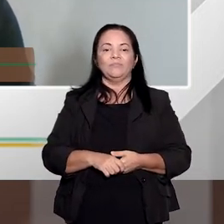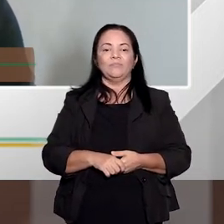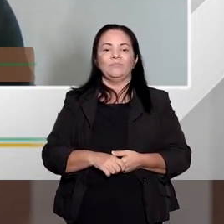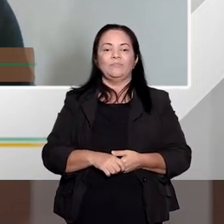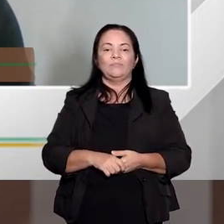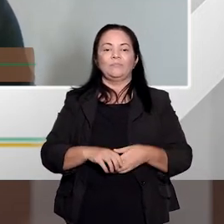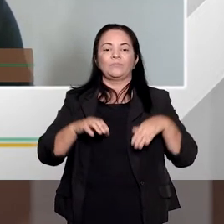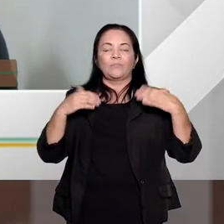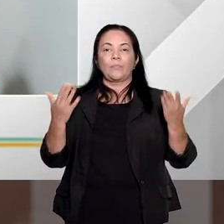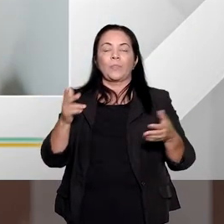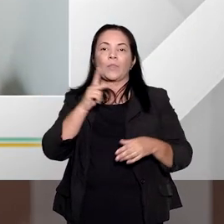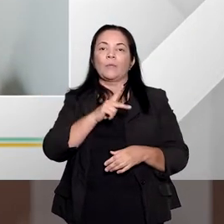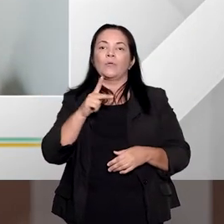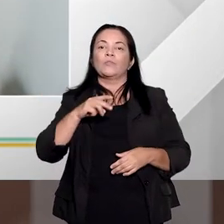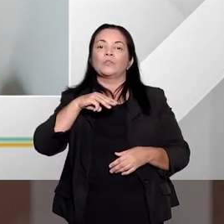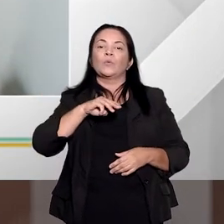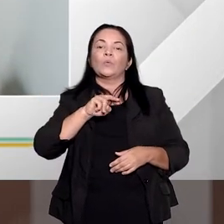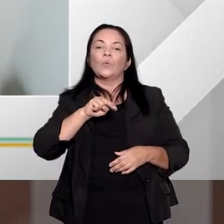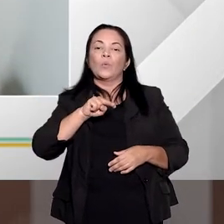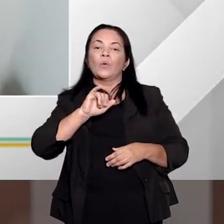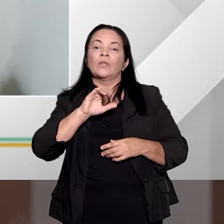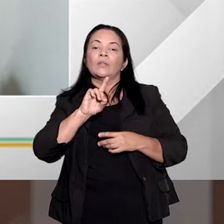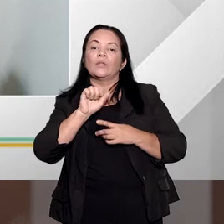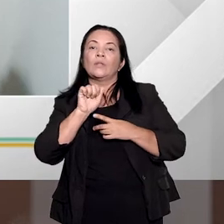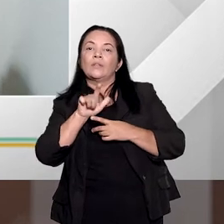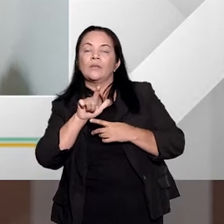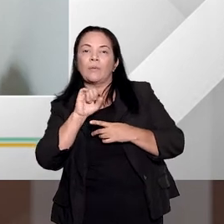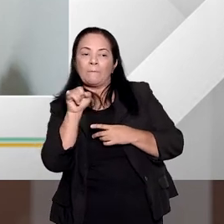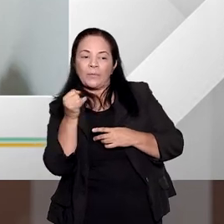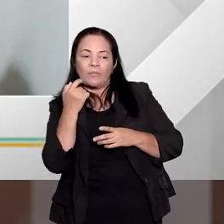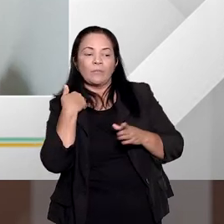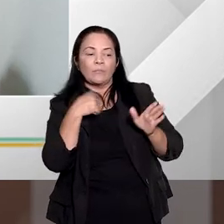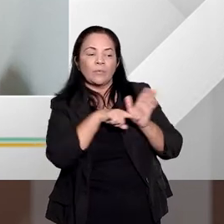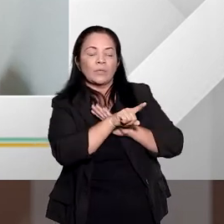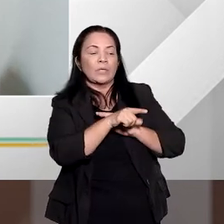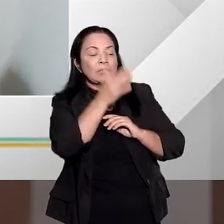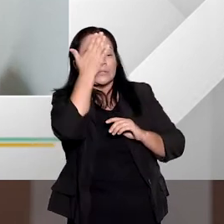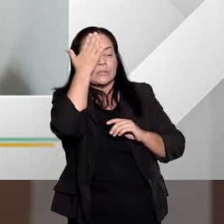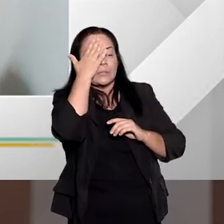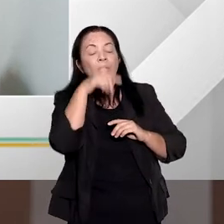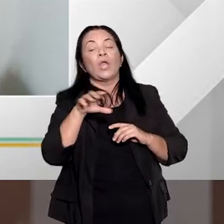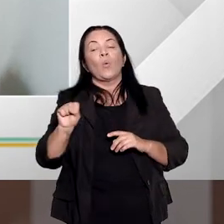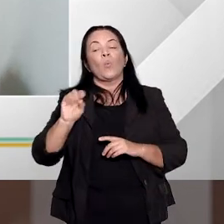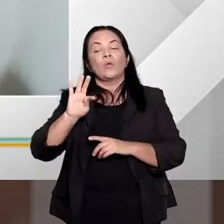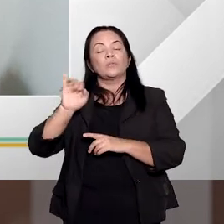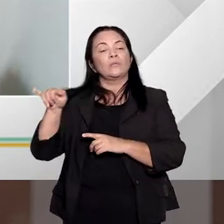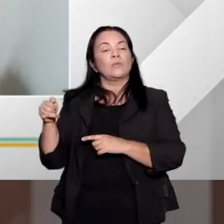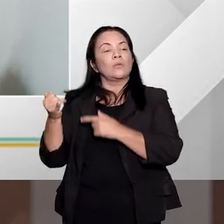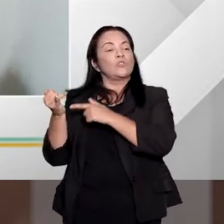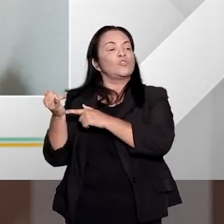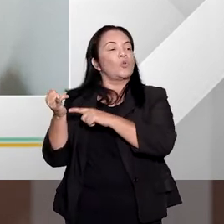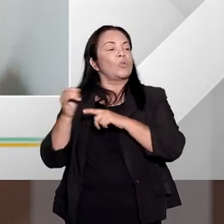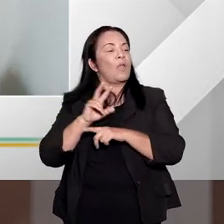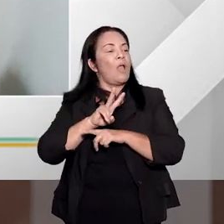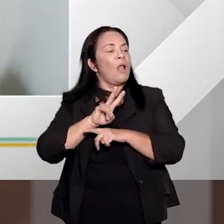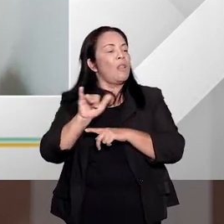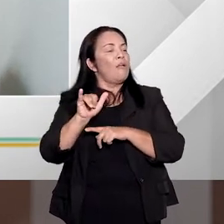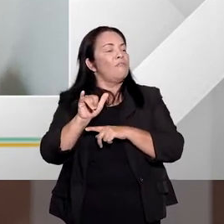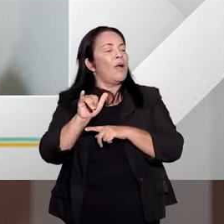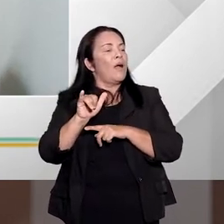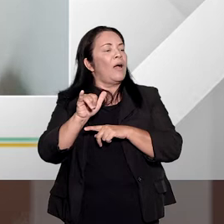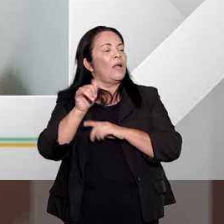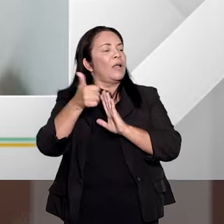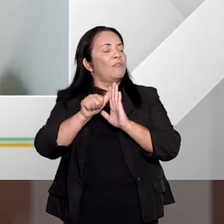Então, professor Nidal, aproveitando com você, eu gostaria então de saber como é que o STJ entende a valoração da